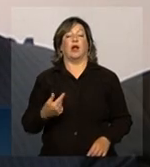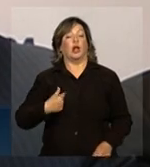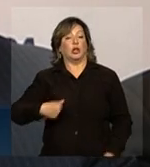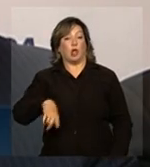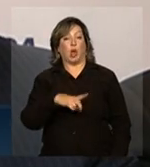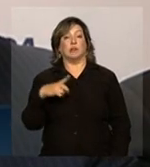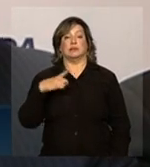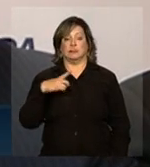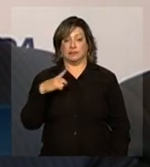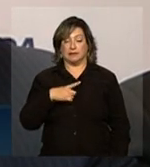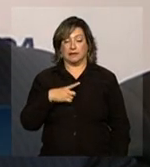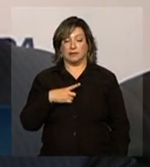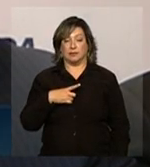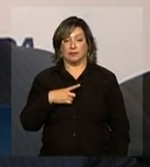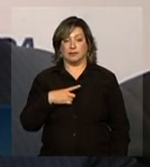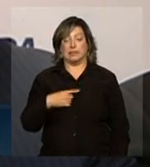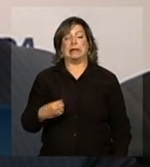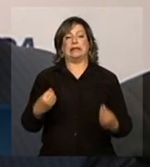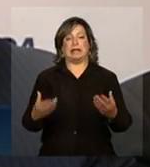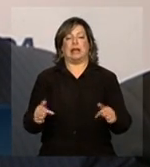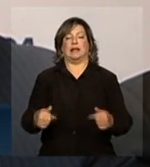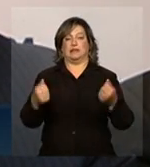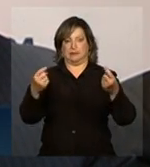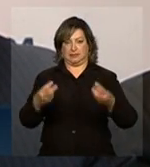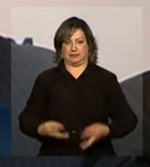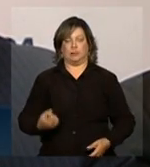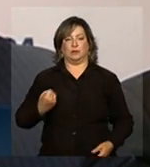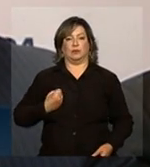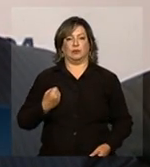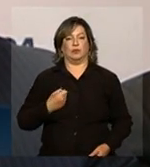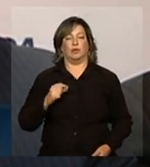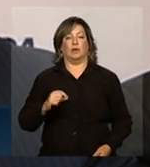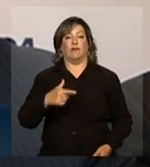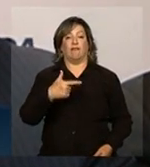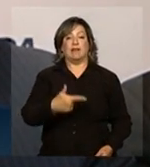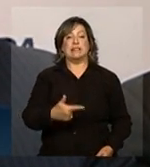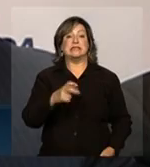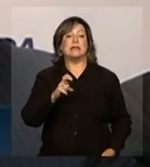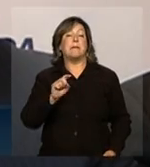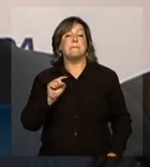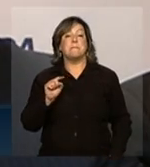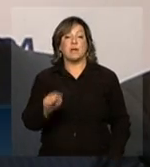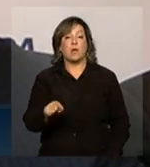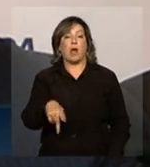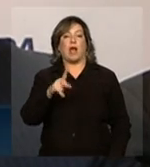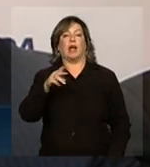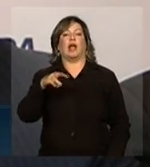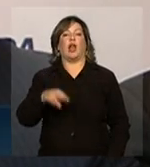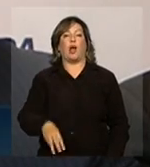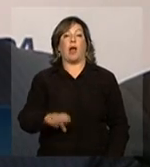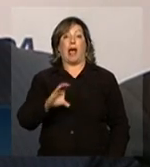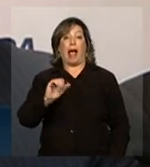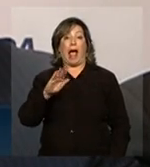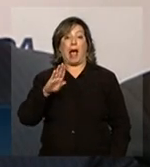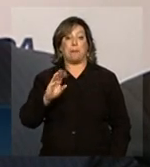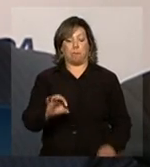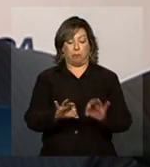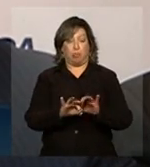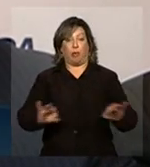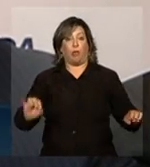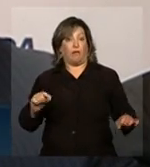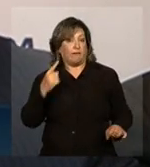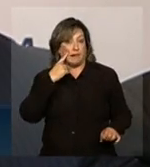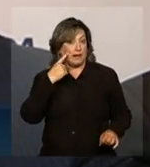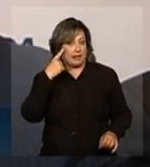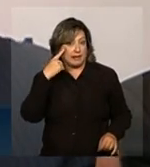estamos, vou trazer aqui os números, tratando de 25 mil quilômetros de cabo. Para vocês terem ideia do